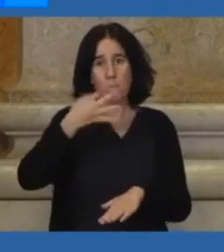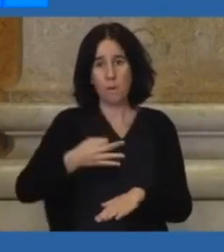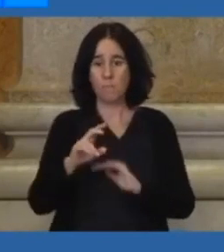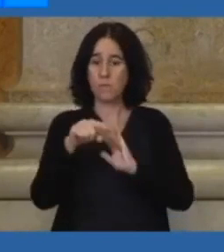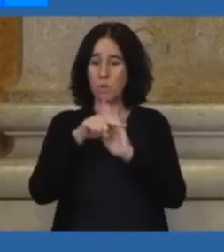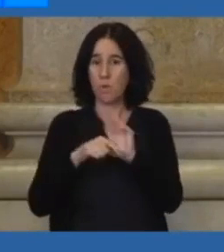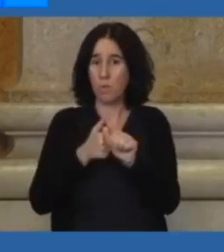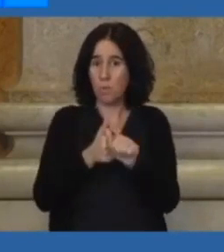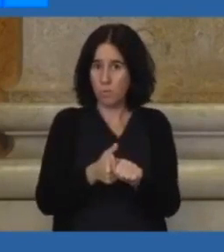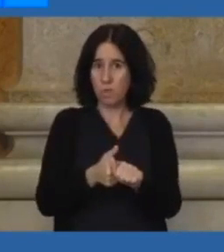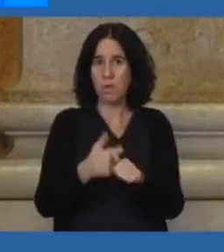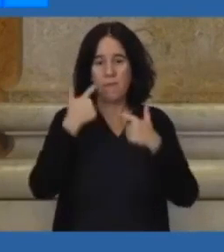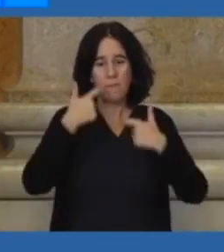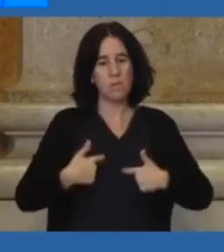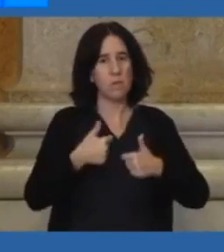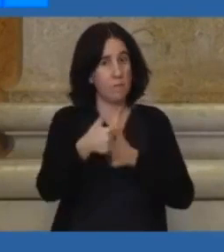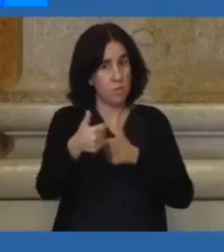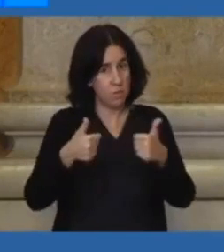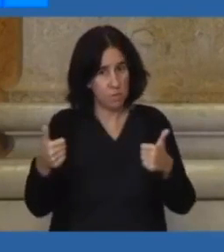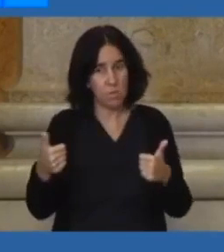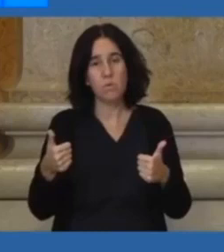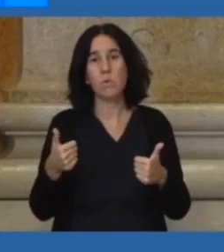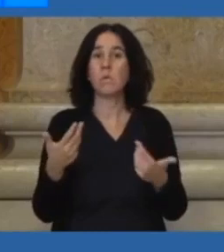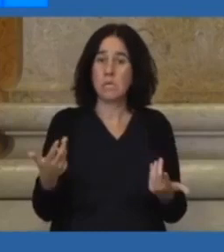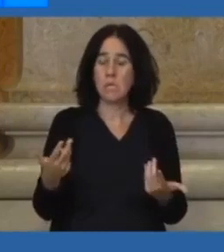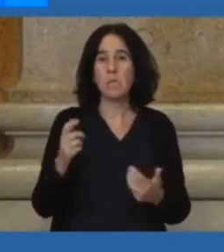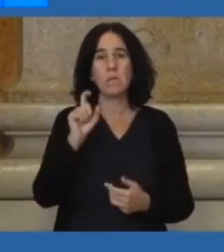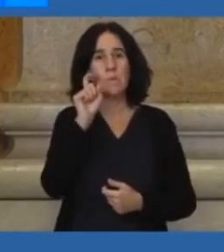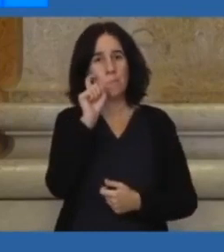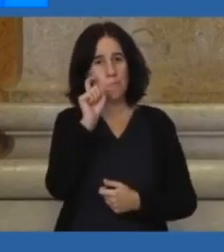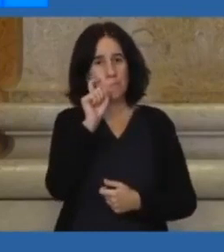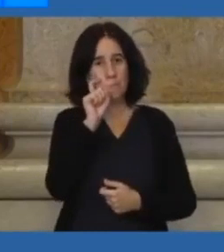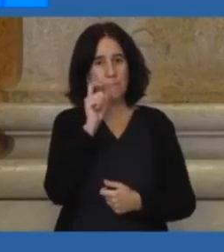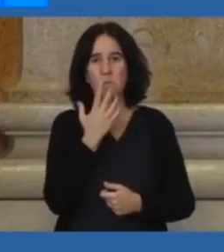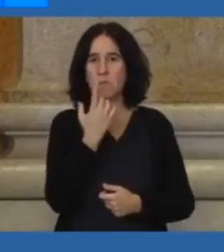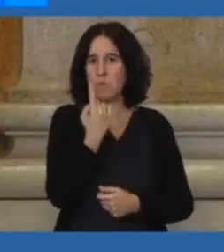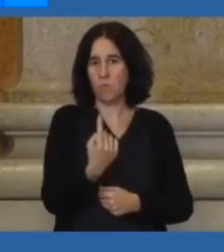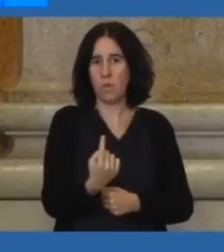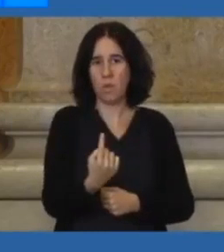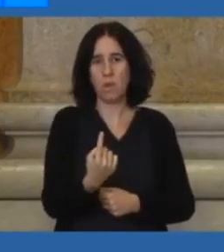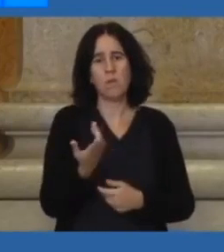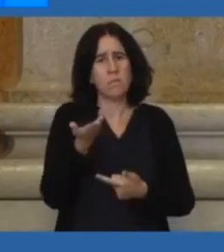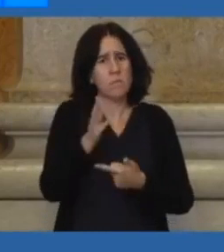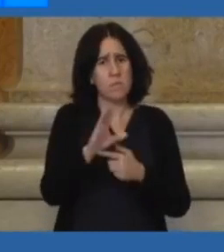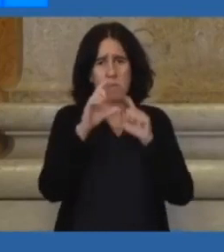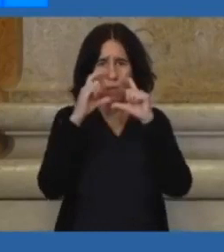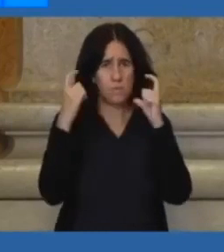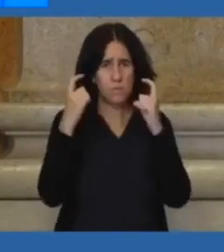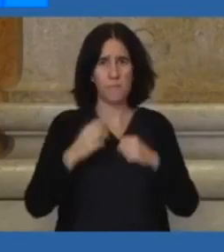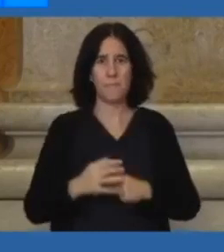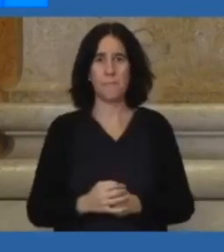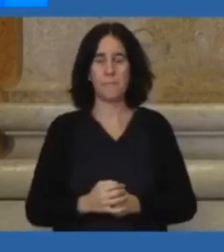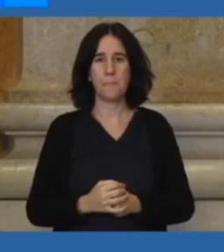as normas de afastamento físico e de proteção individual, como seja o uso de máster.